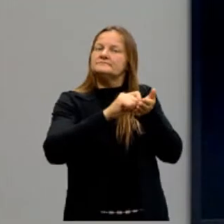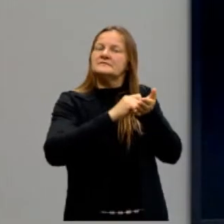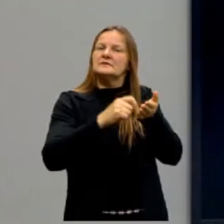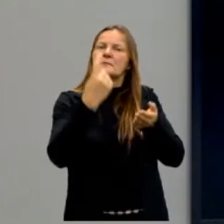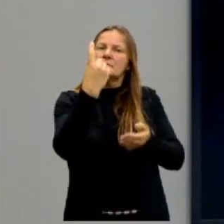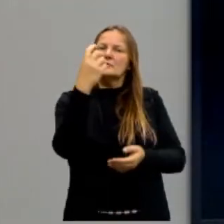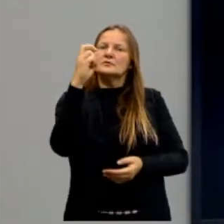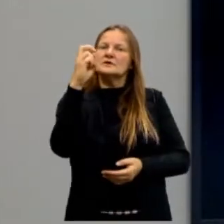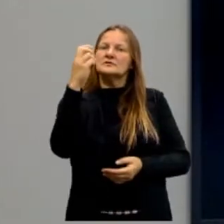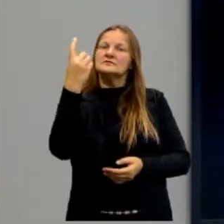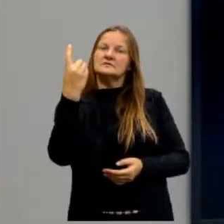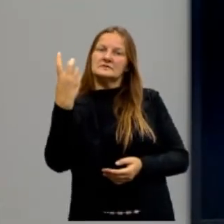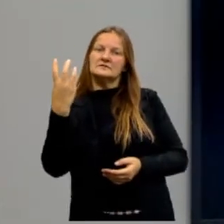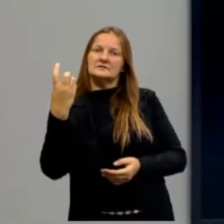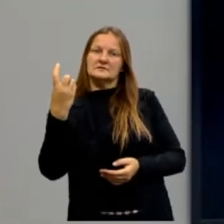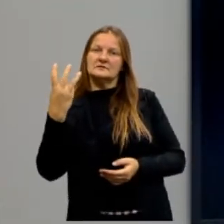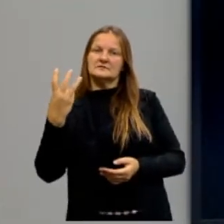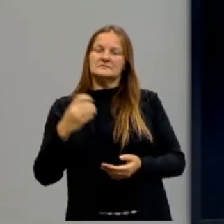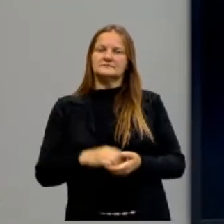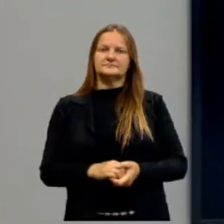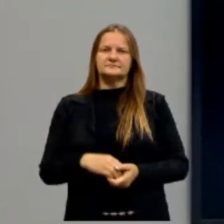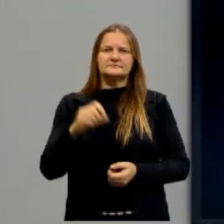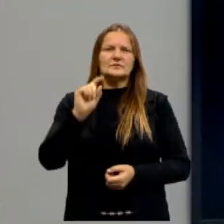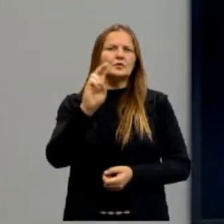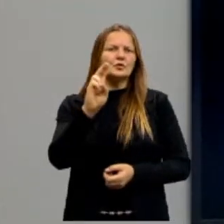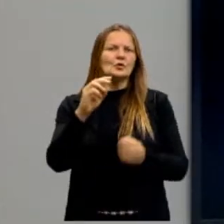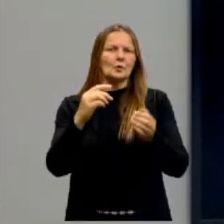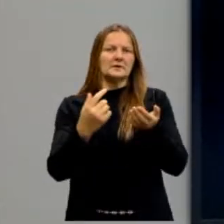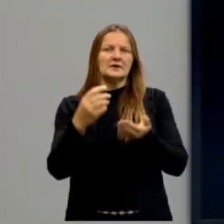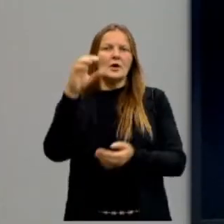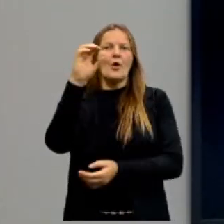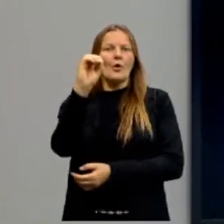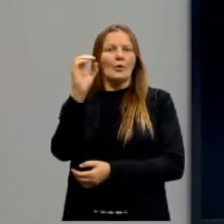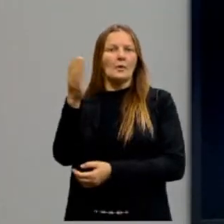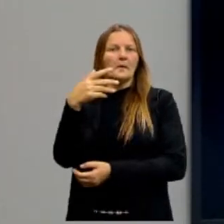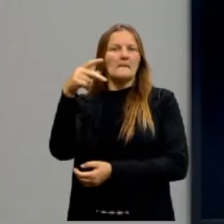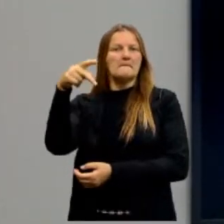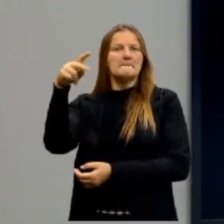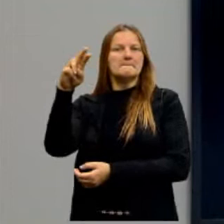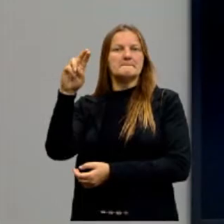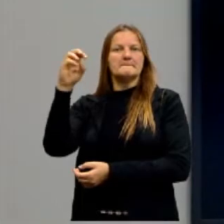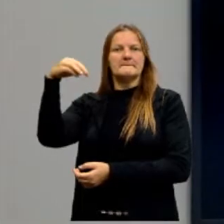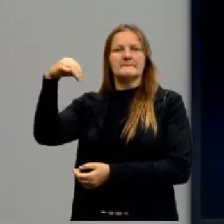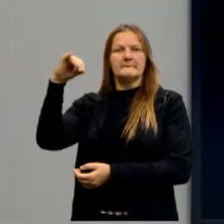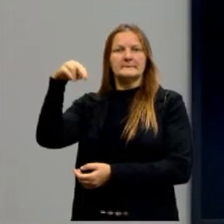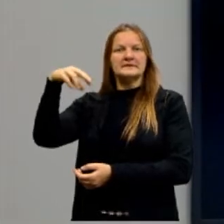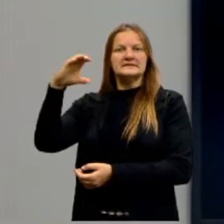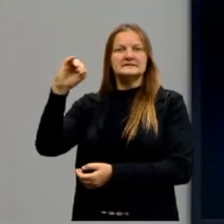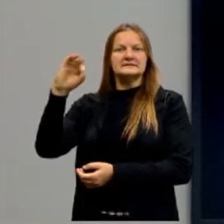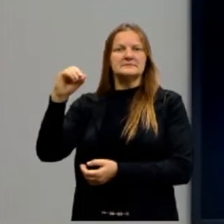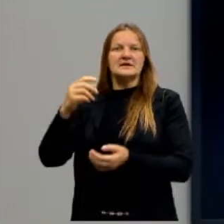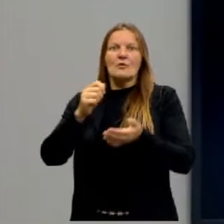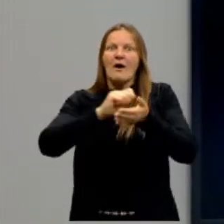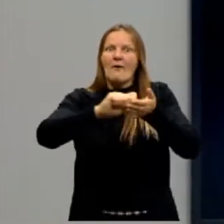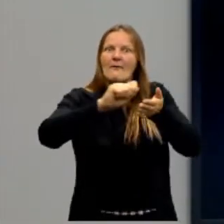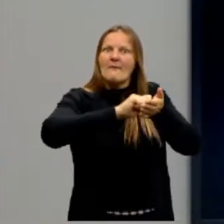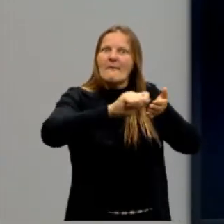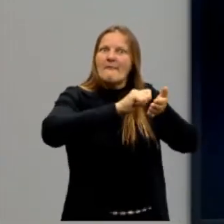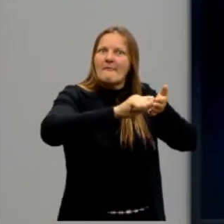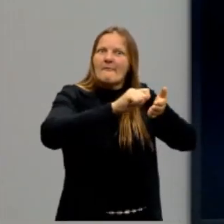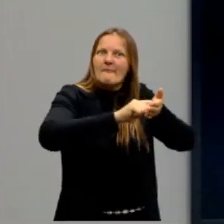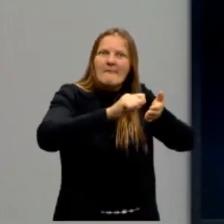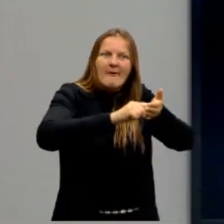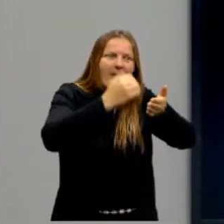1513, chamada O Príncipe. E dentro dessa obra é um manual, uma espécie de um